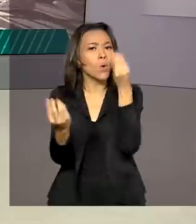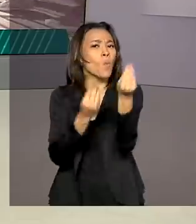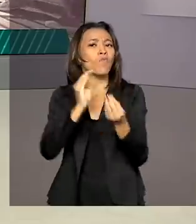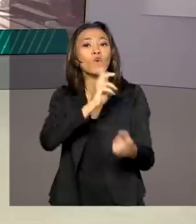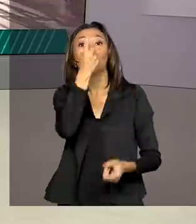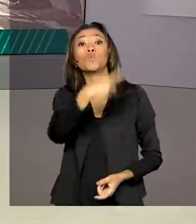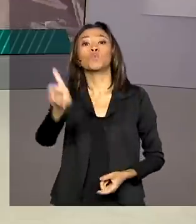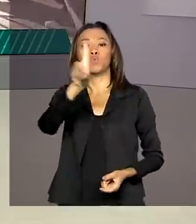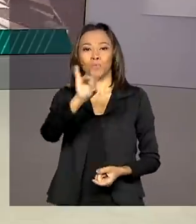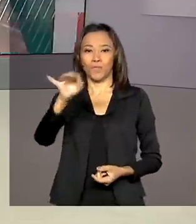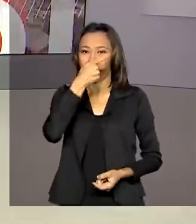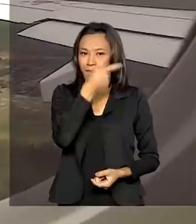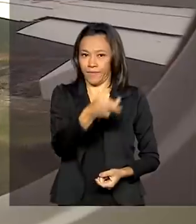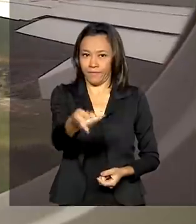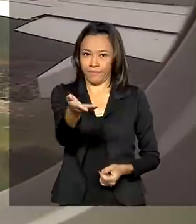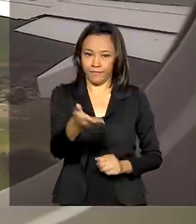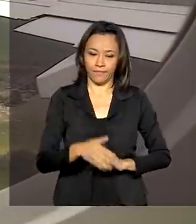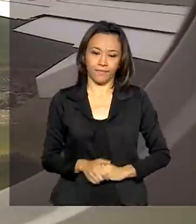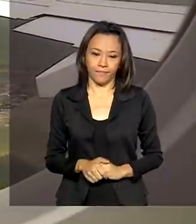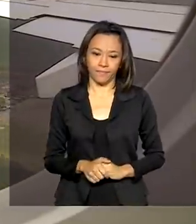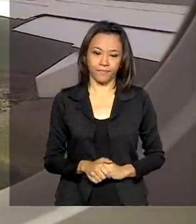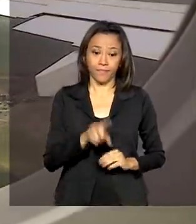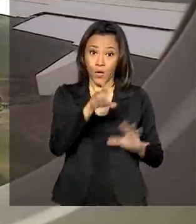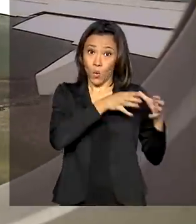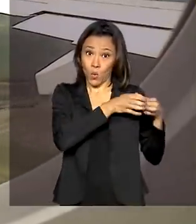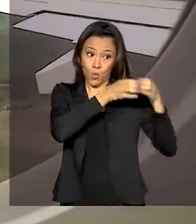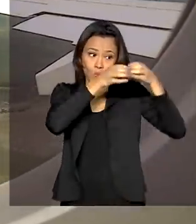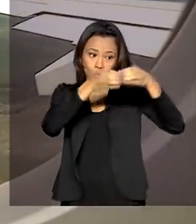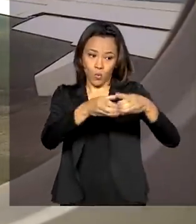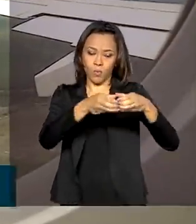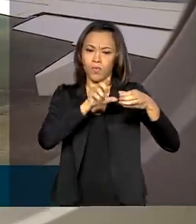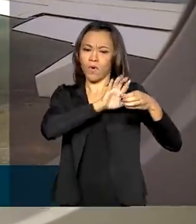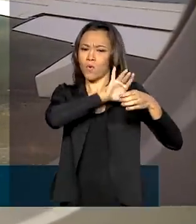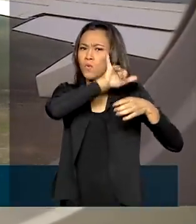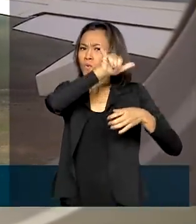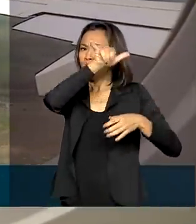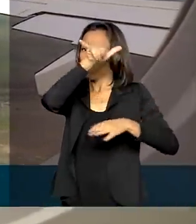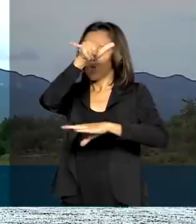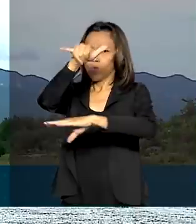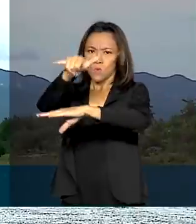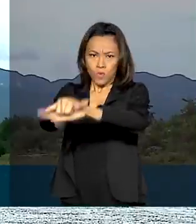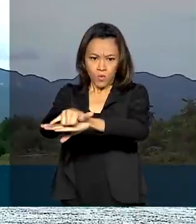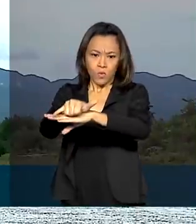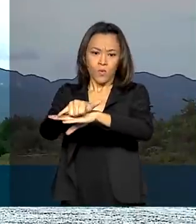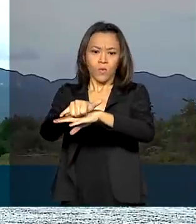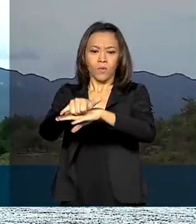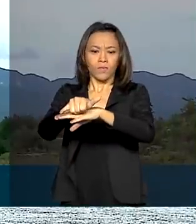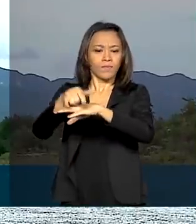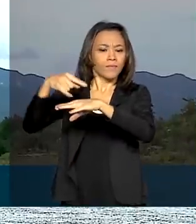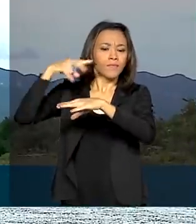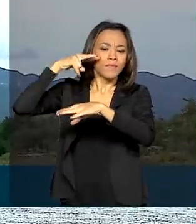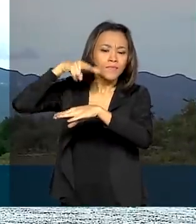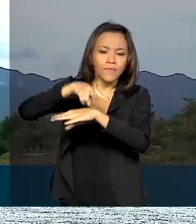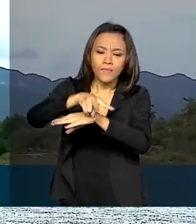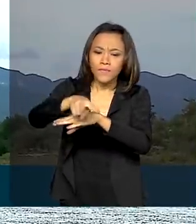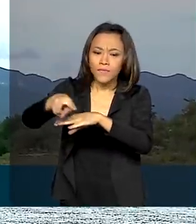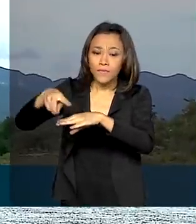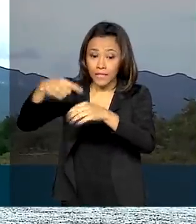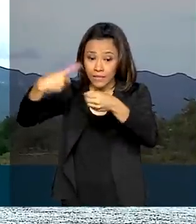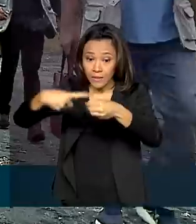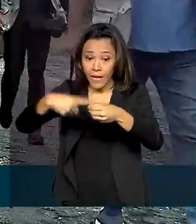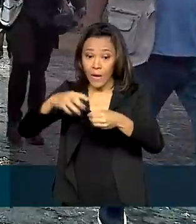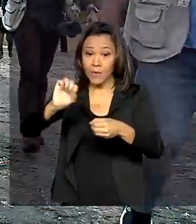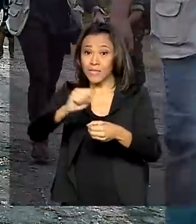último dia da visita. A comitiva voou de Manaus até a fronteira noroeste do país, São Gabriel da